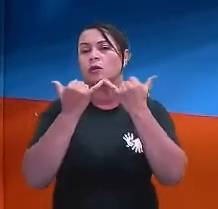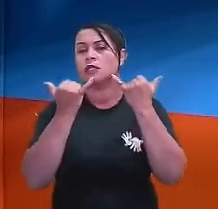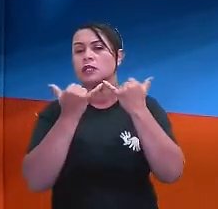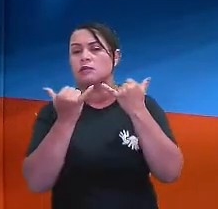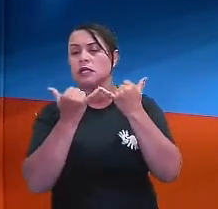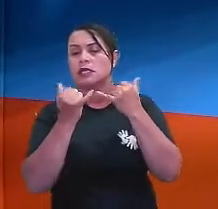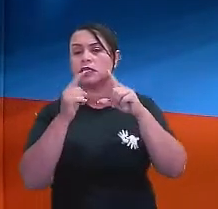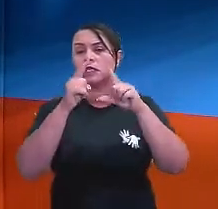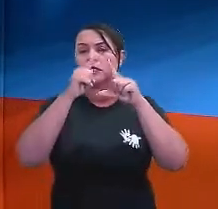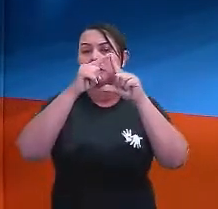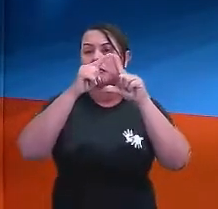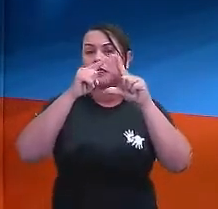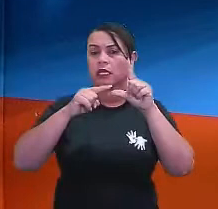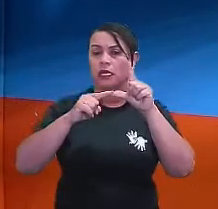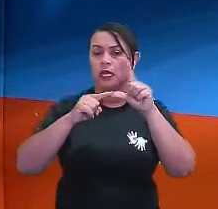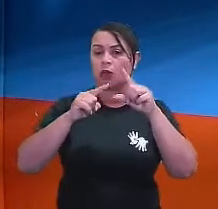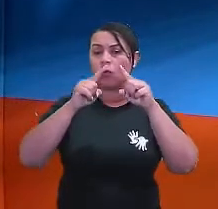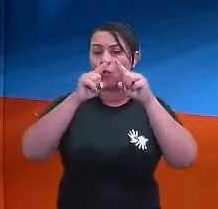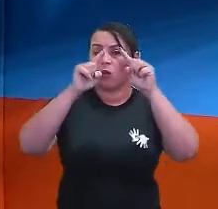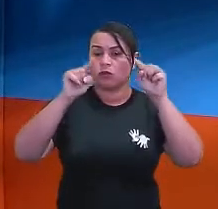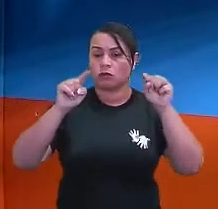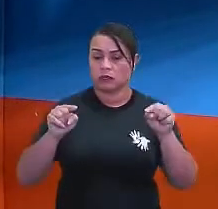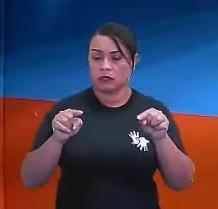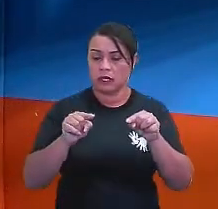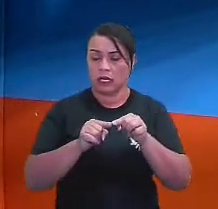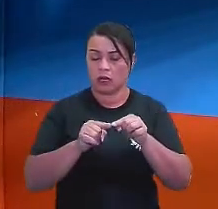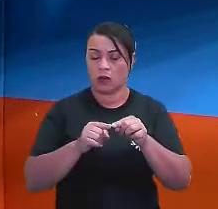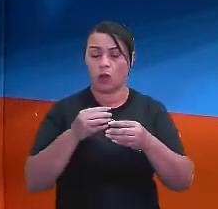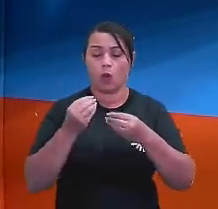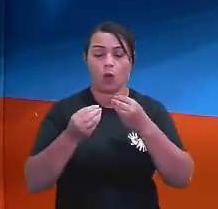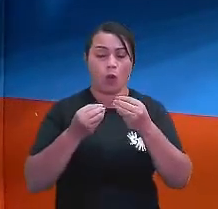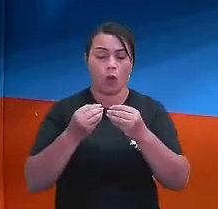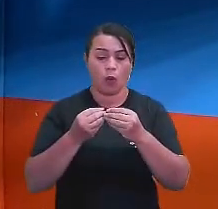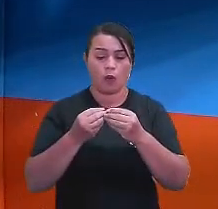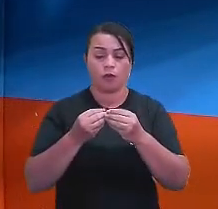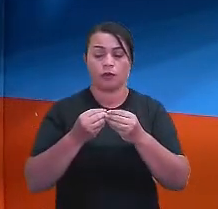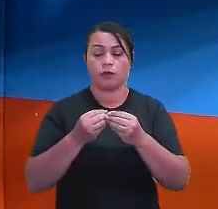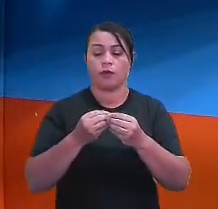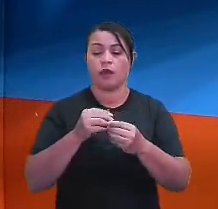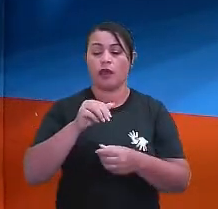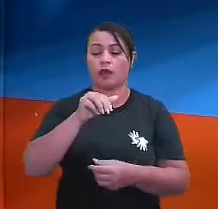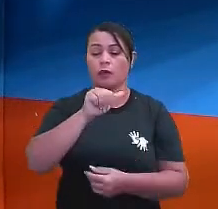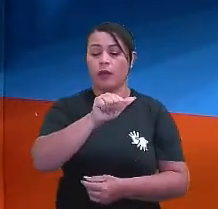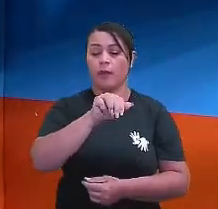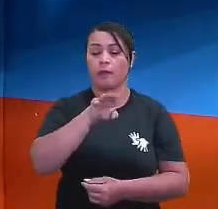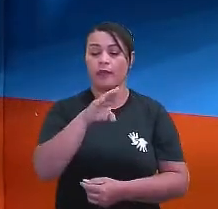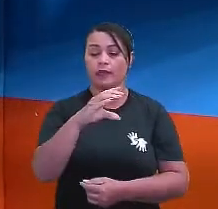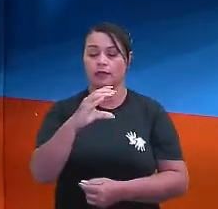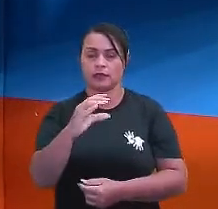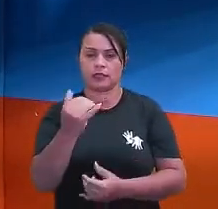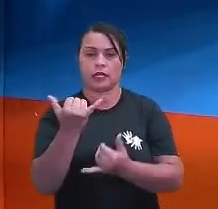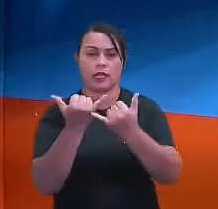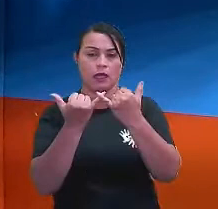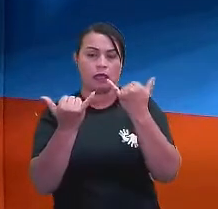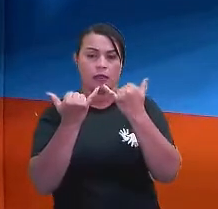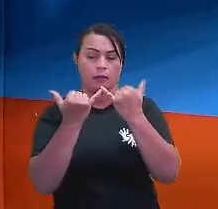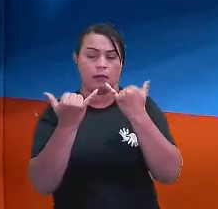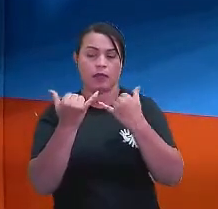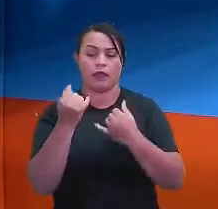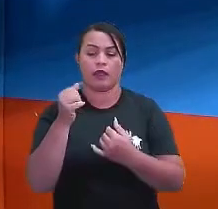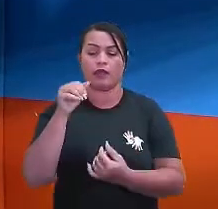triângulos, lembram lá da ideia de semelhança de triângulos? Podemos afirmar que o triângulo ABC é semelhante ao triângulo